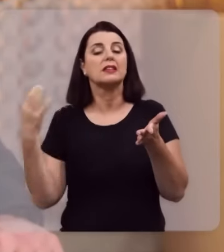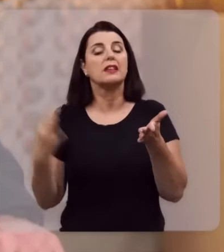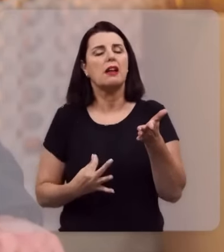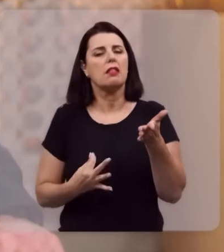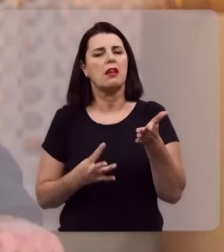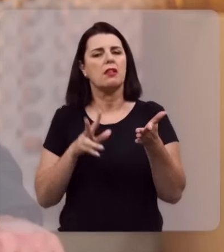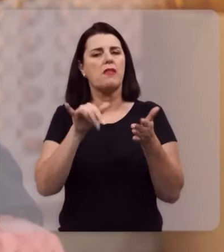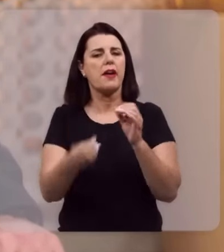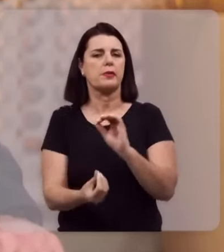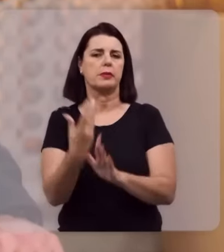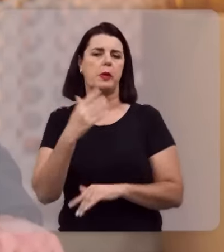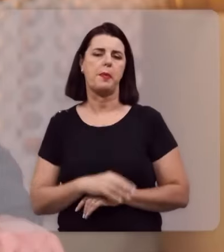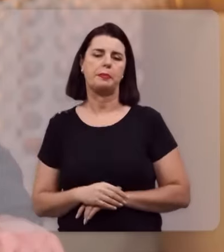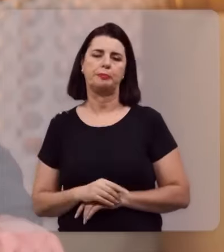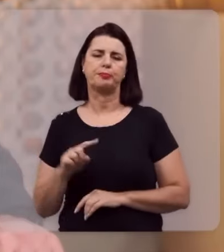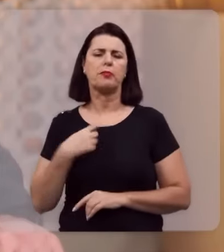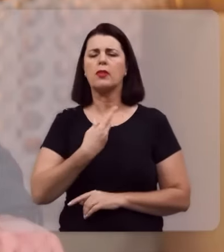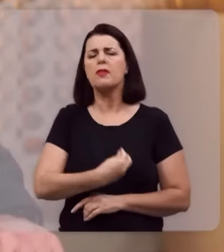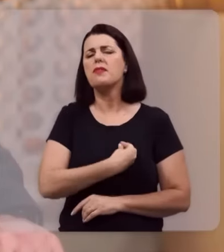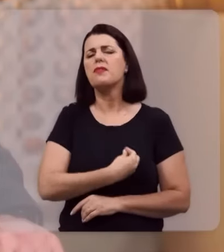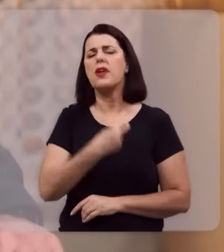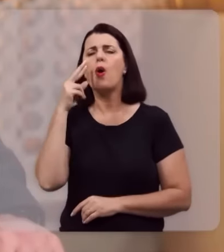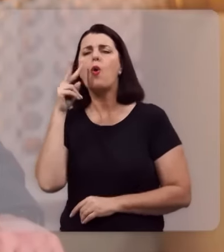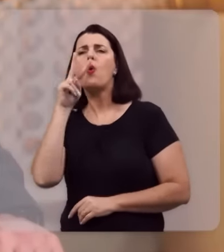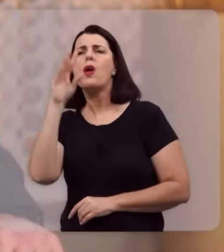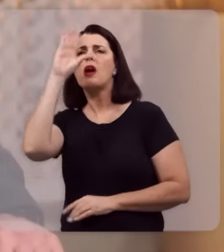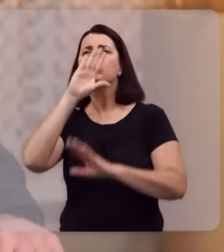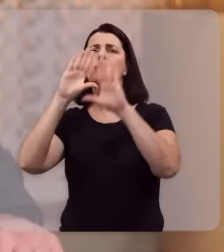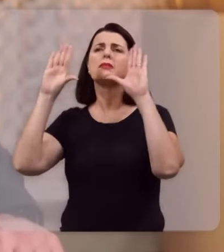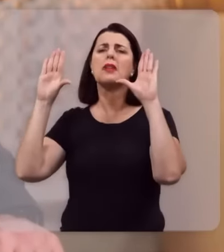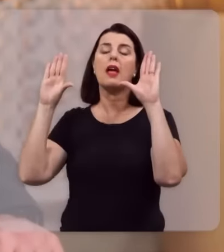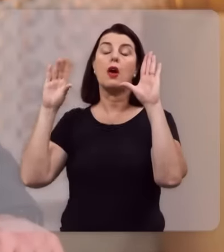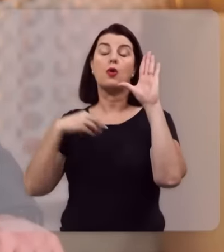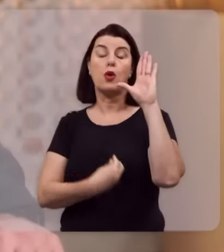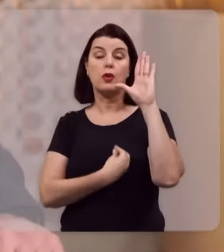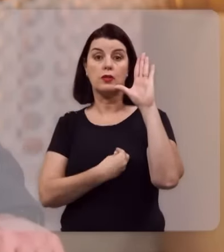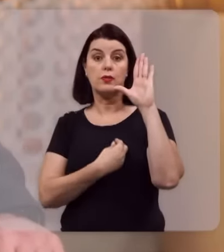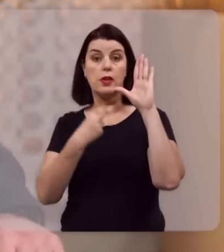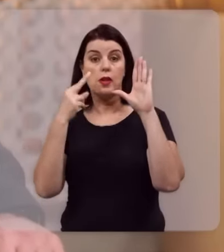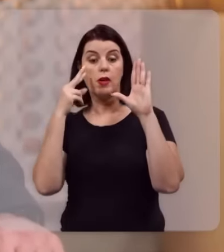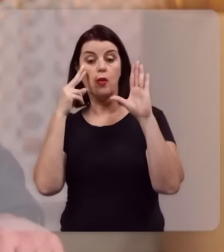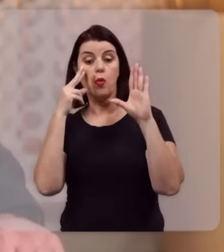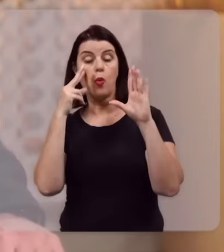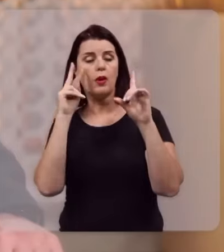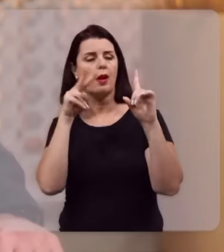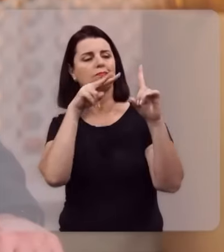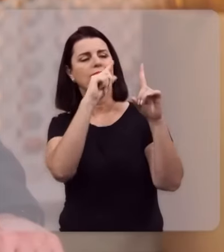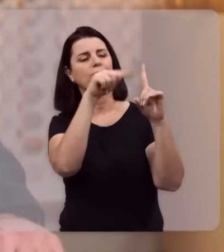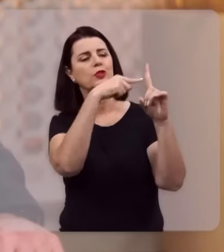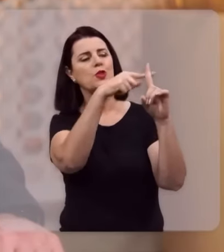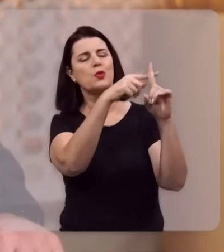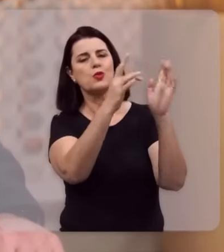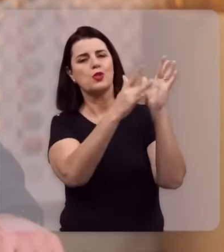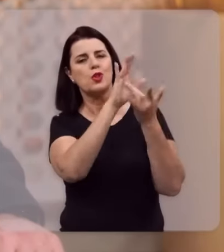certeza. Nós não vivemos olhando para o céu. Nós vivemos olhando para a cruz